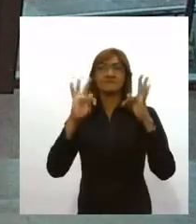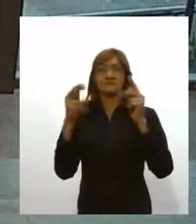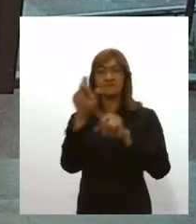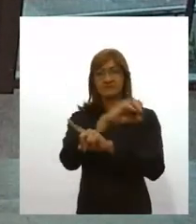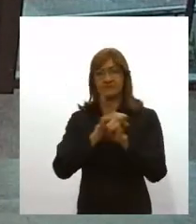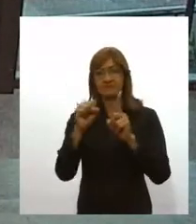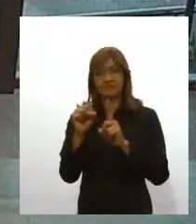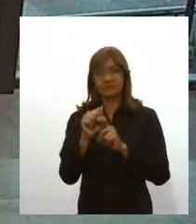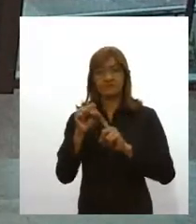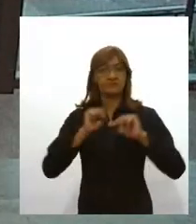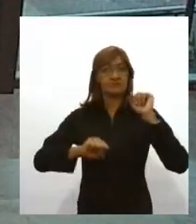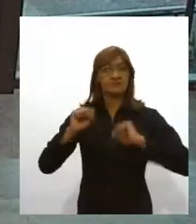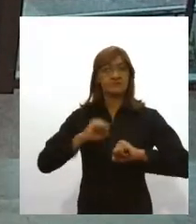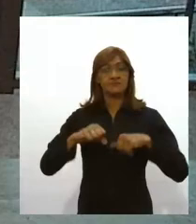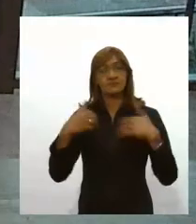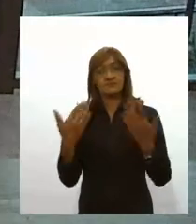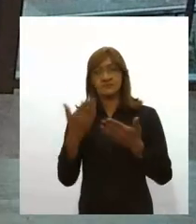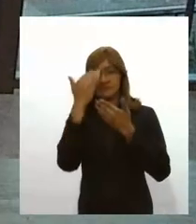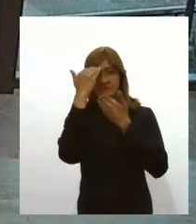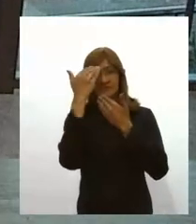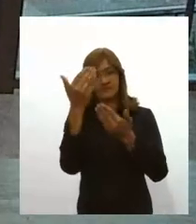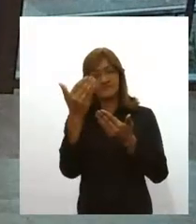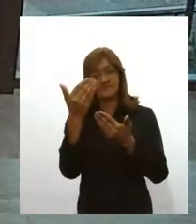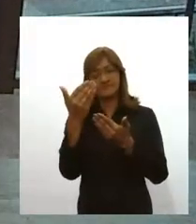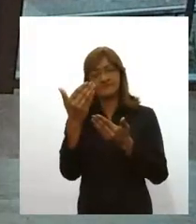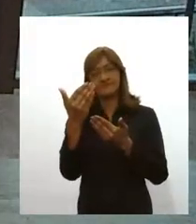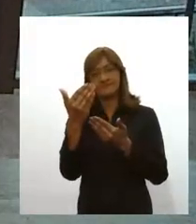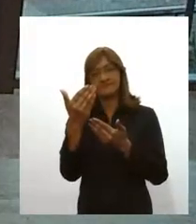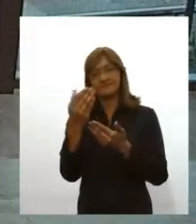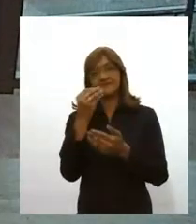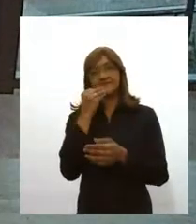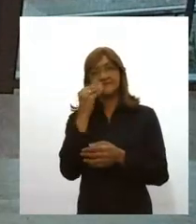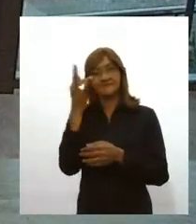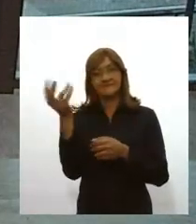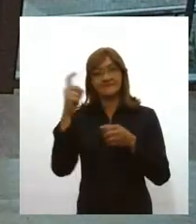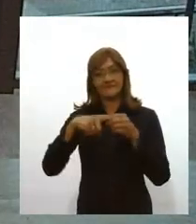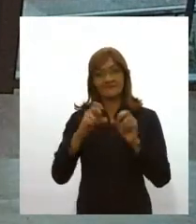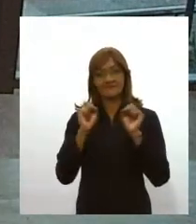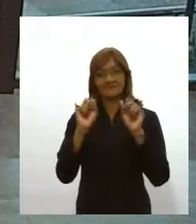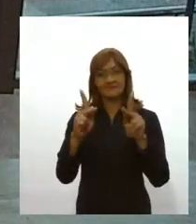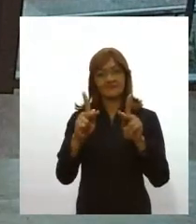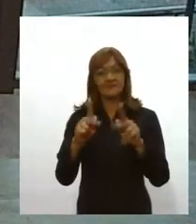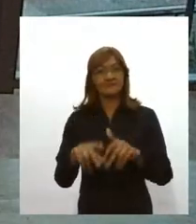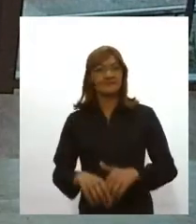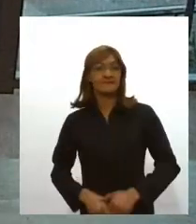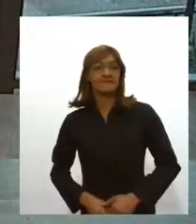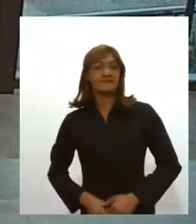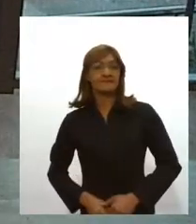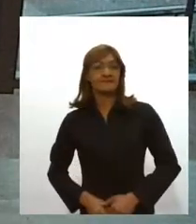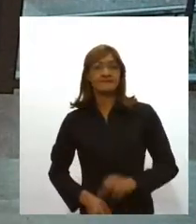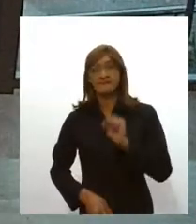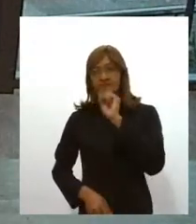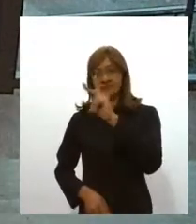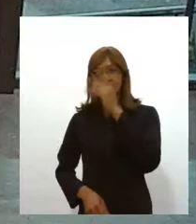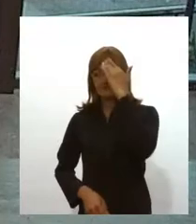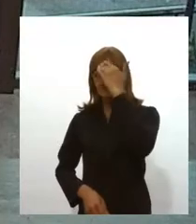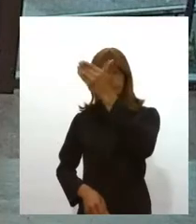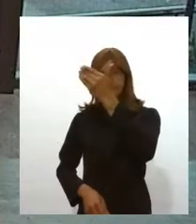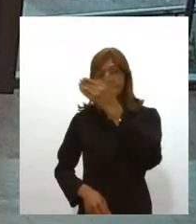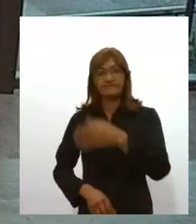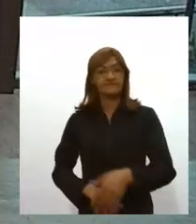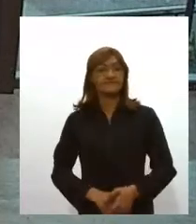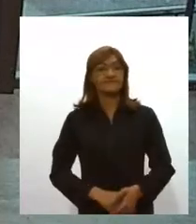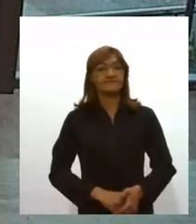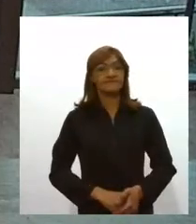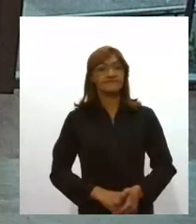expectativa, e obrigada, então, até uma próxima oportunidade, ok? Ok, eu que agradeço. Muito bem.